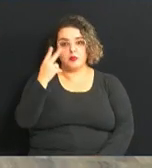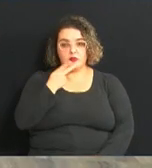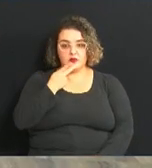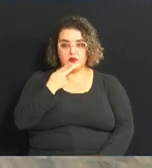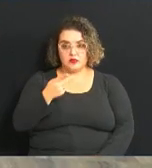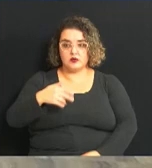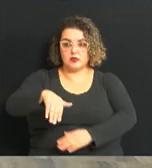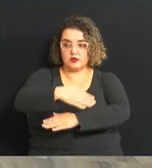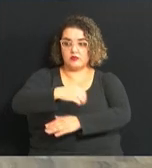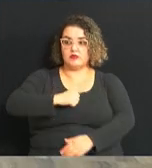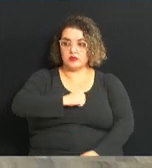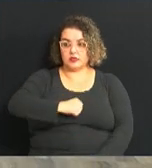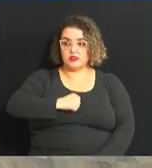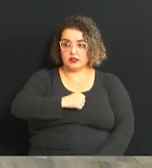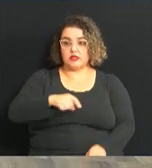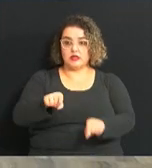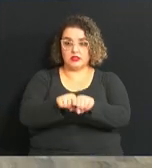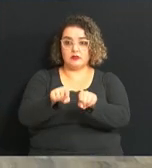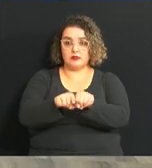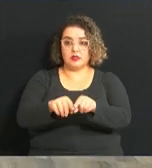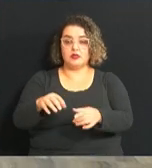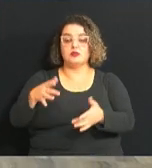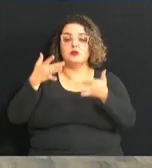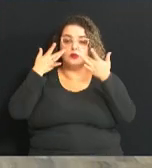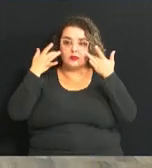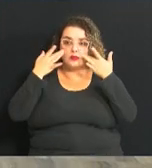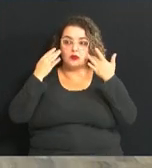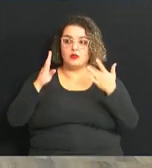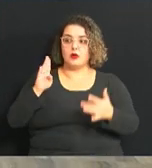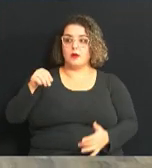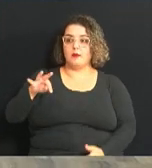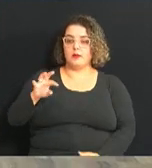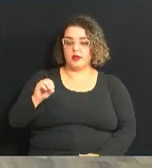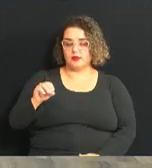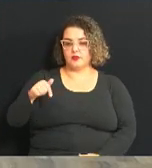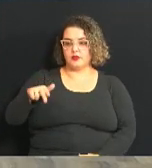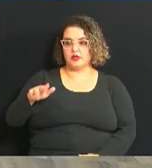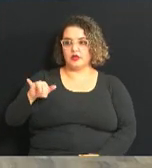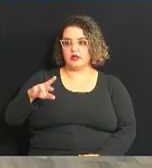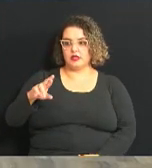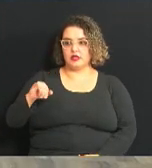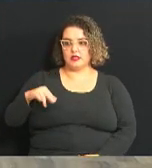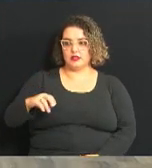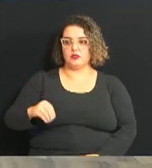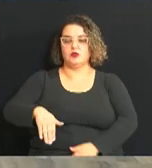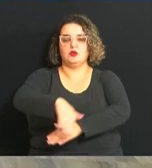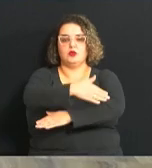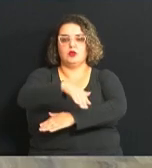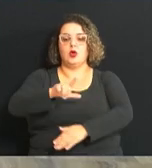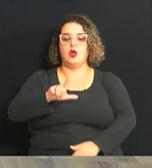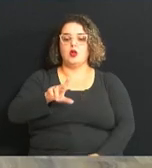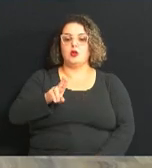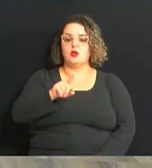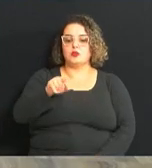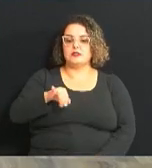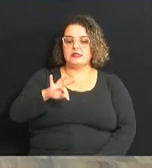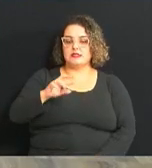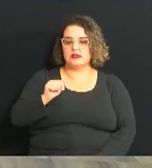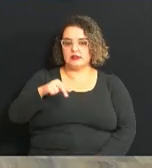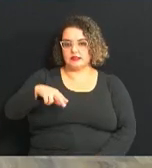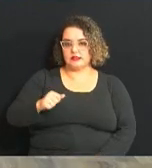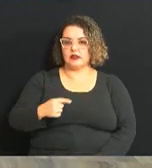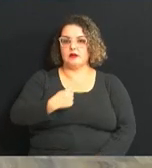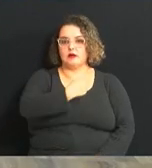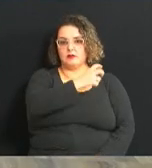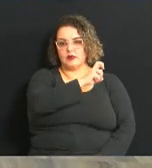Avenida da Saudade e também lá no Teatro Bento Quirino na Rua Lusitana 1555 tem uma caixa lá é só deixar que depois a